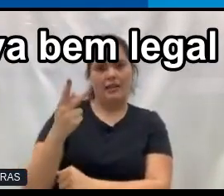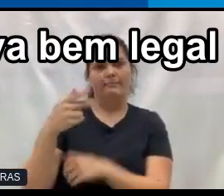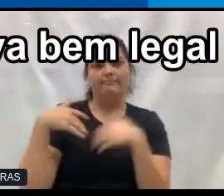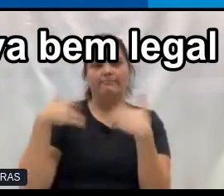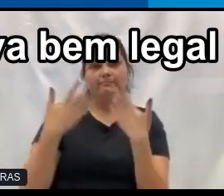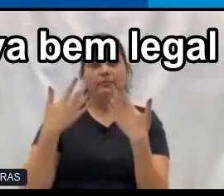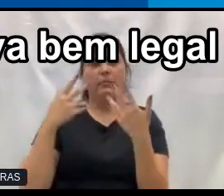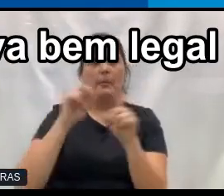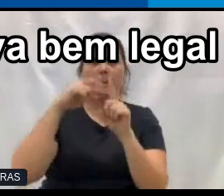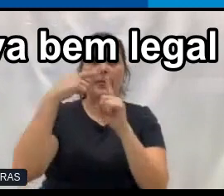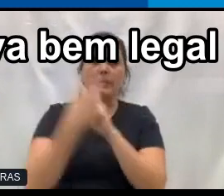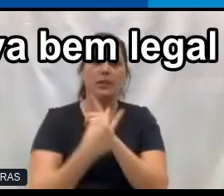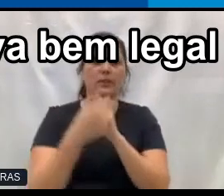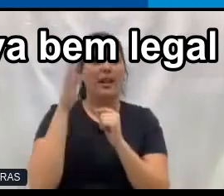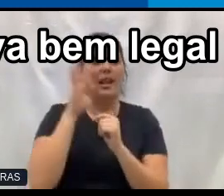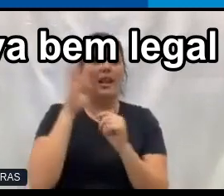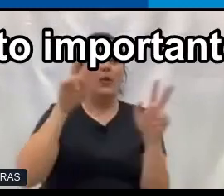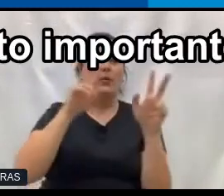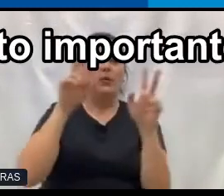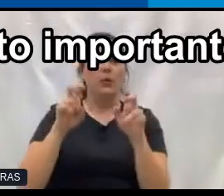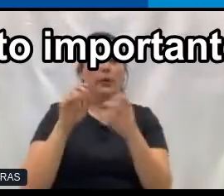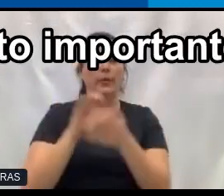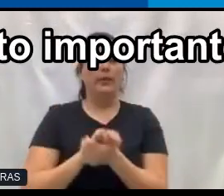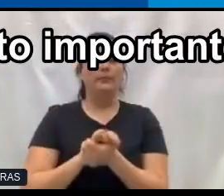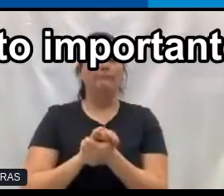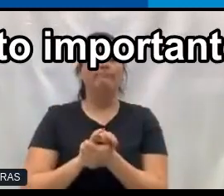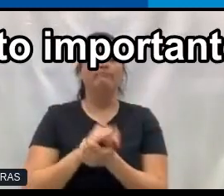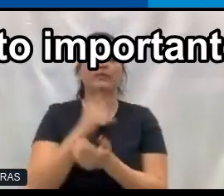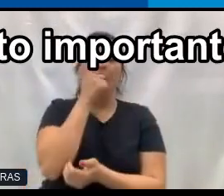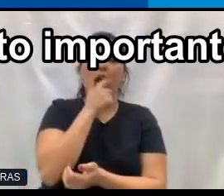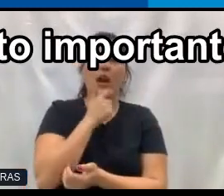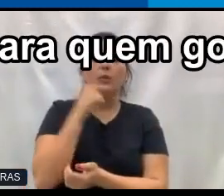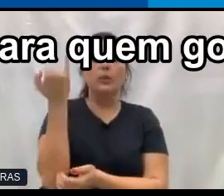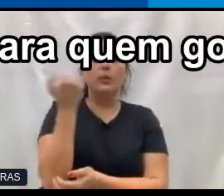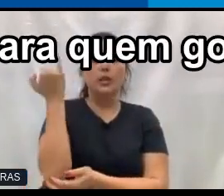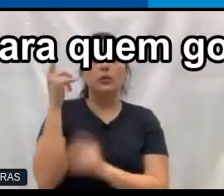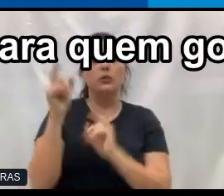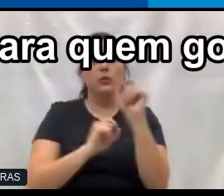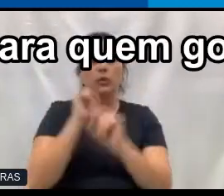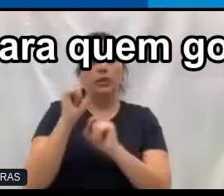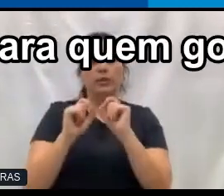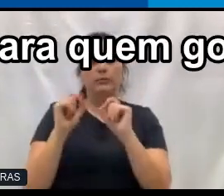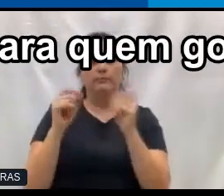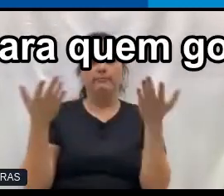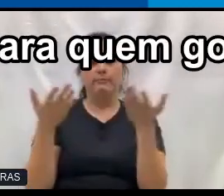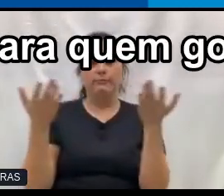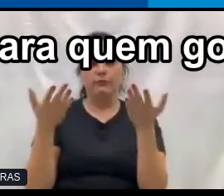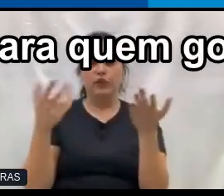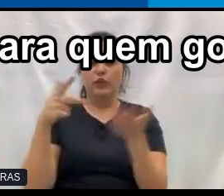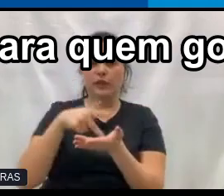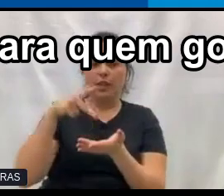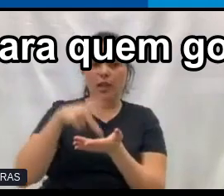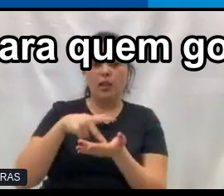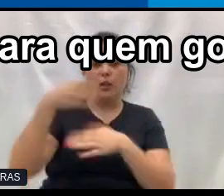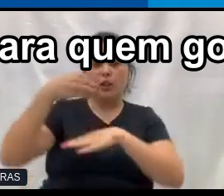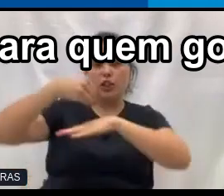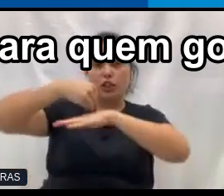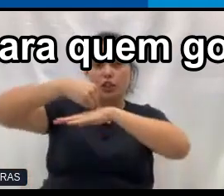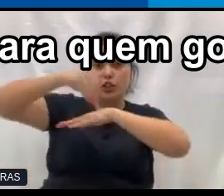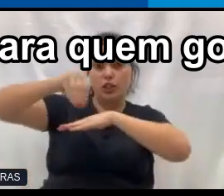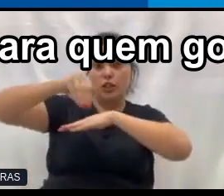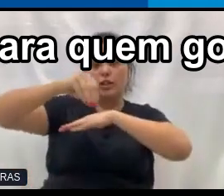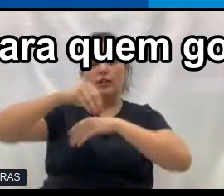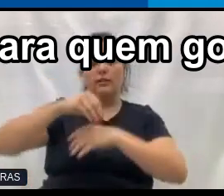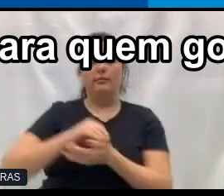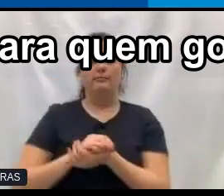perspectiva bem legal sobre isso, mas acho que assim, é muito importante, agora é realmente uma dica para quem